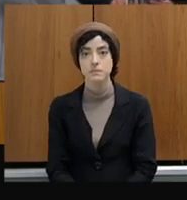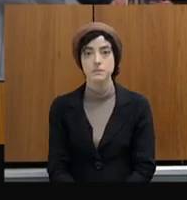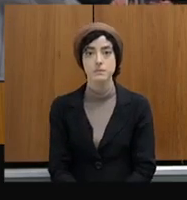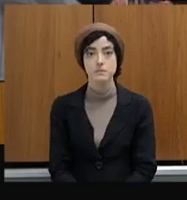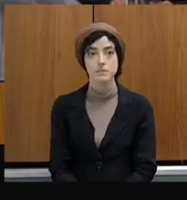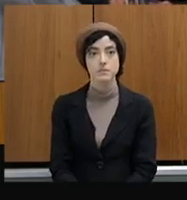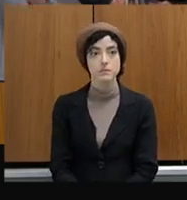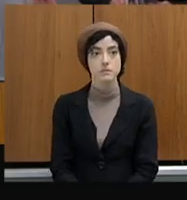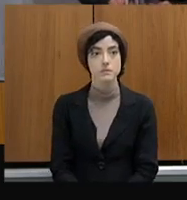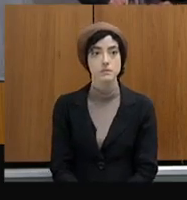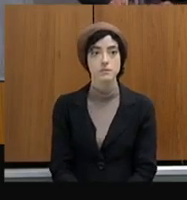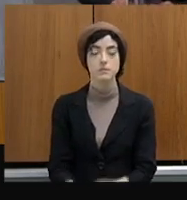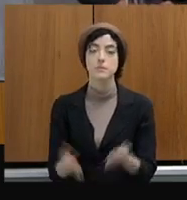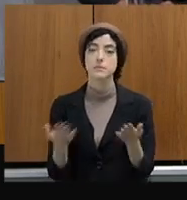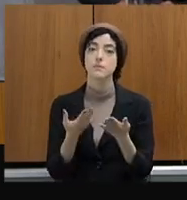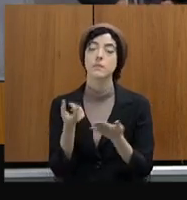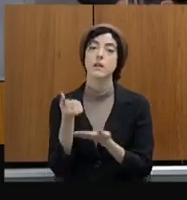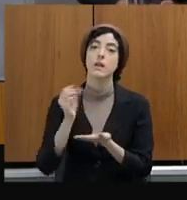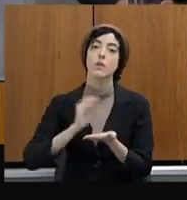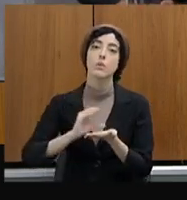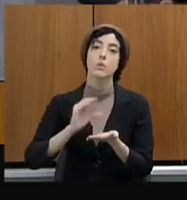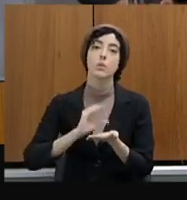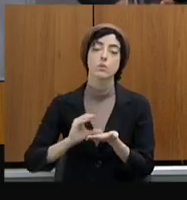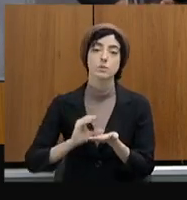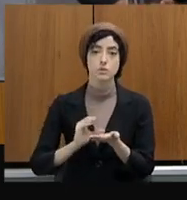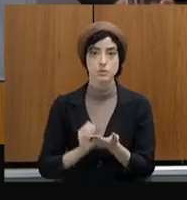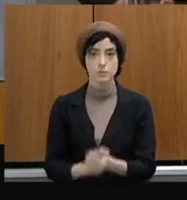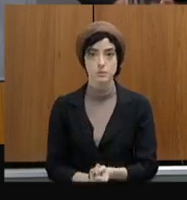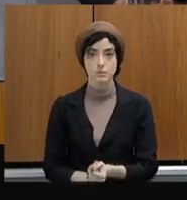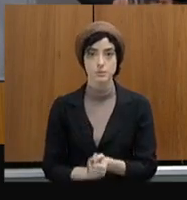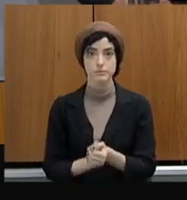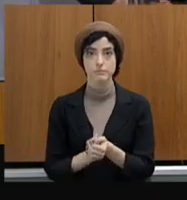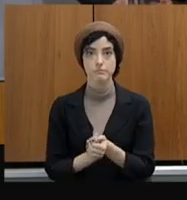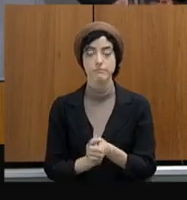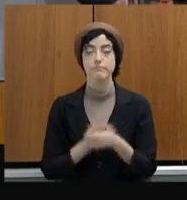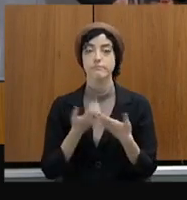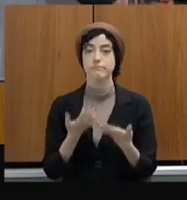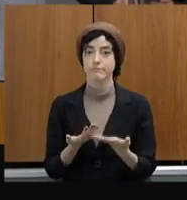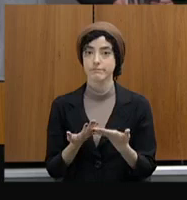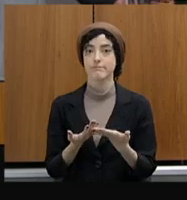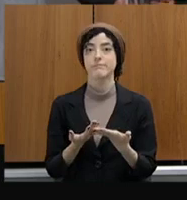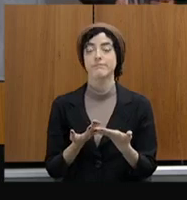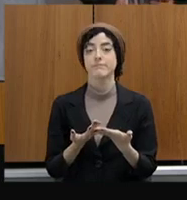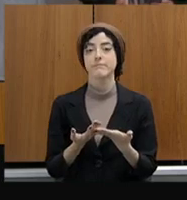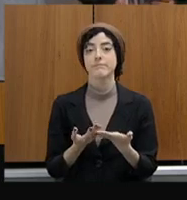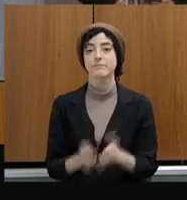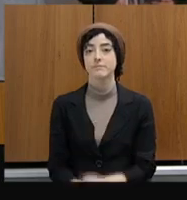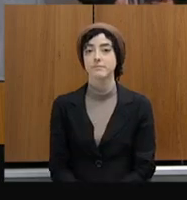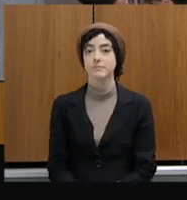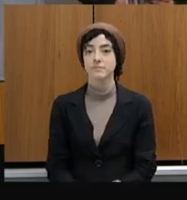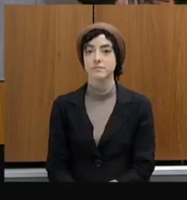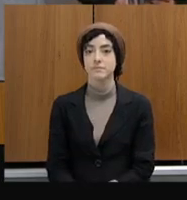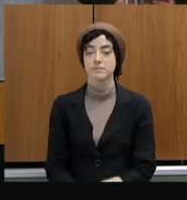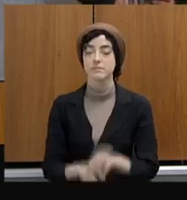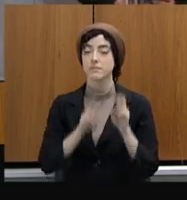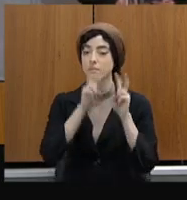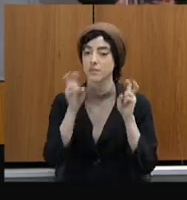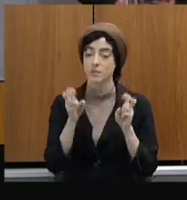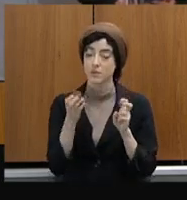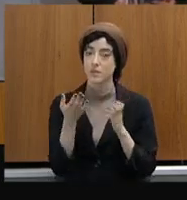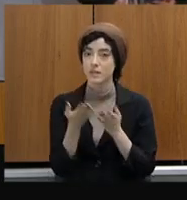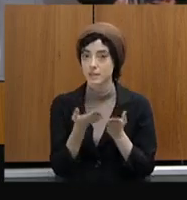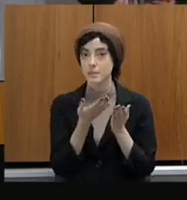Recursos financeiros, pode passar? Recursos financeiros, nós temos aqui uma